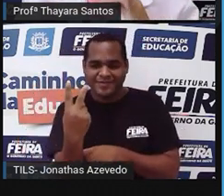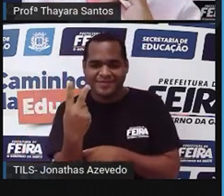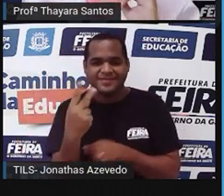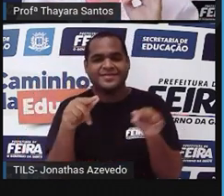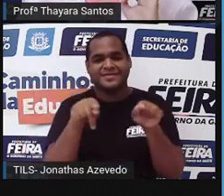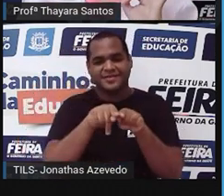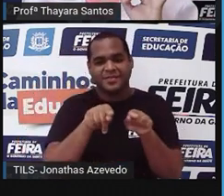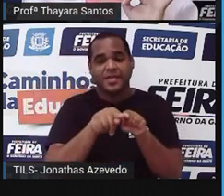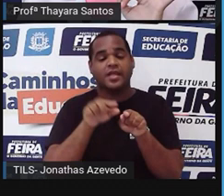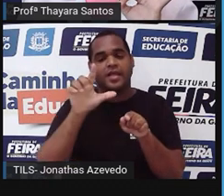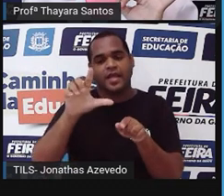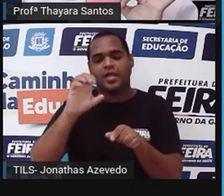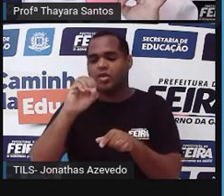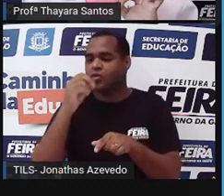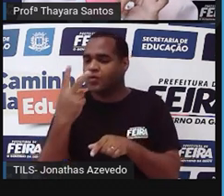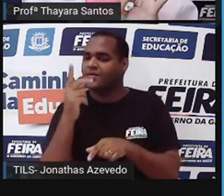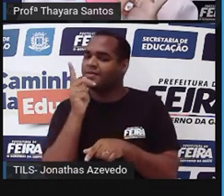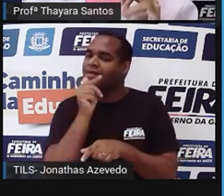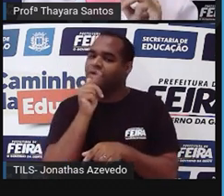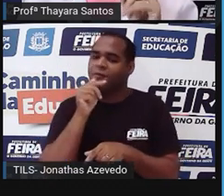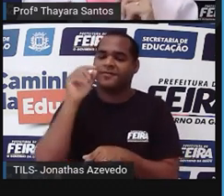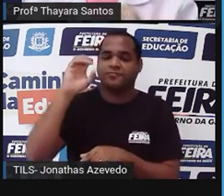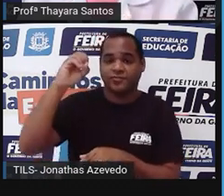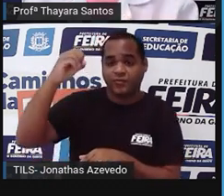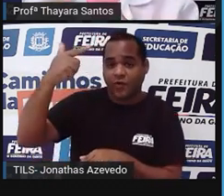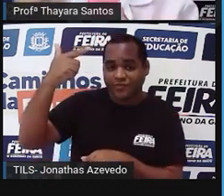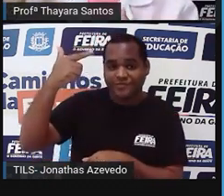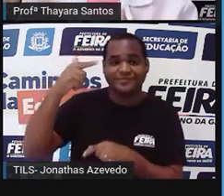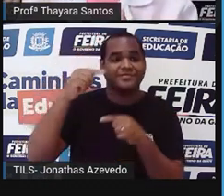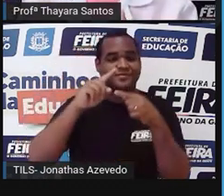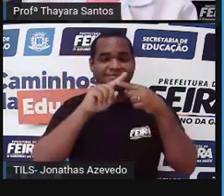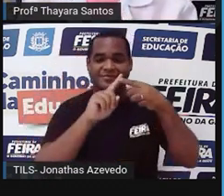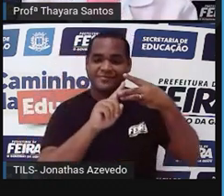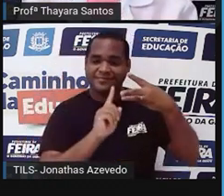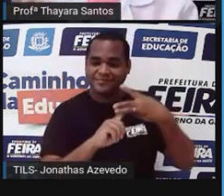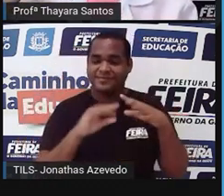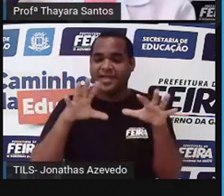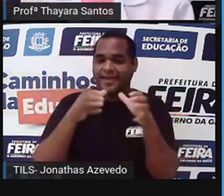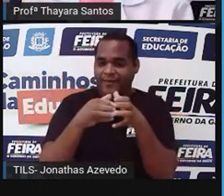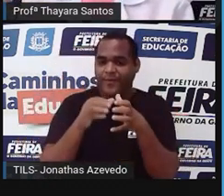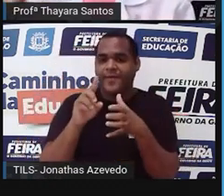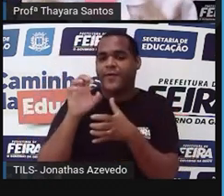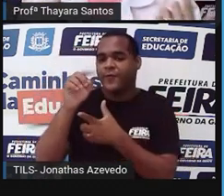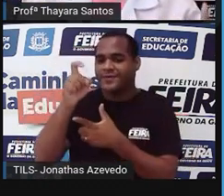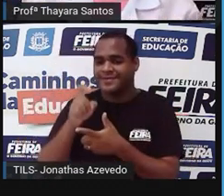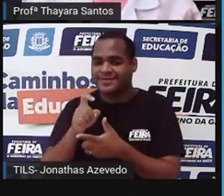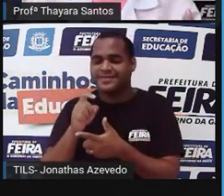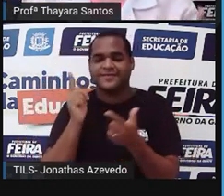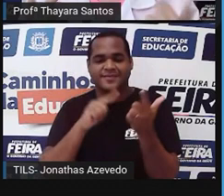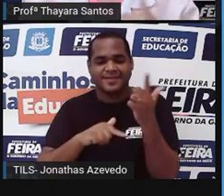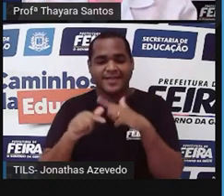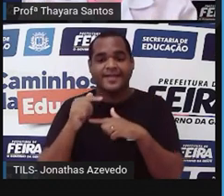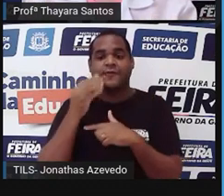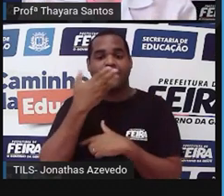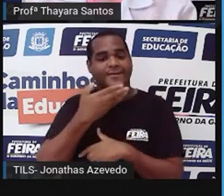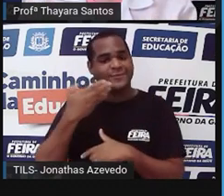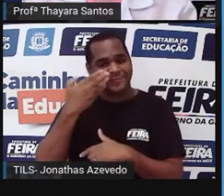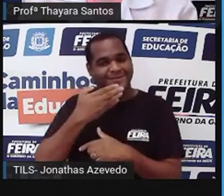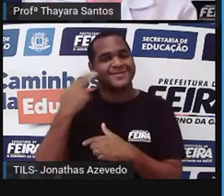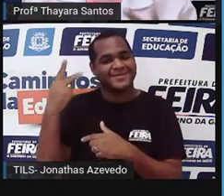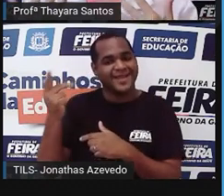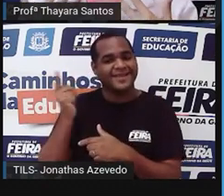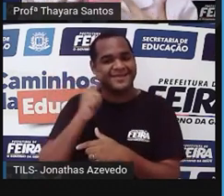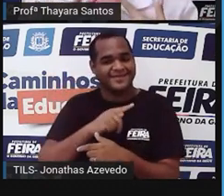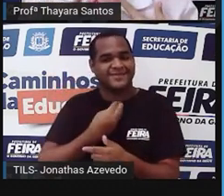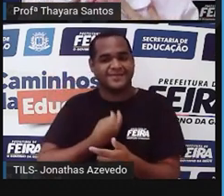elas pegam esses três ingredientes aí e transformam isso em oxigênio e glicose, que é o alimento delas.